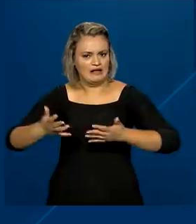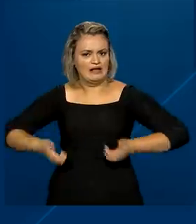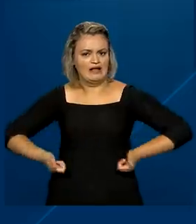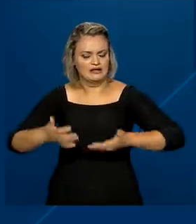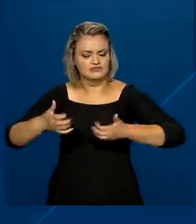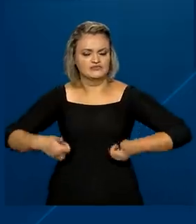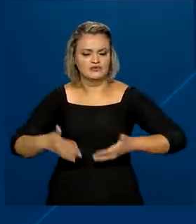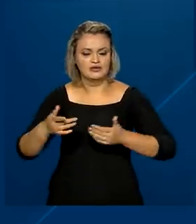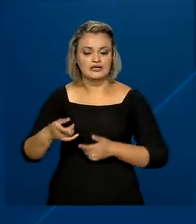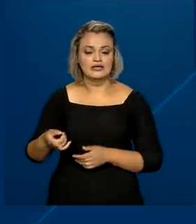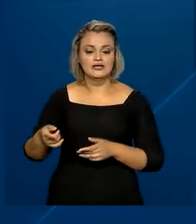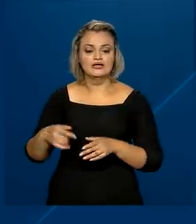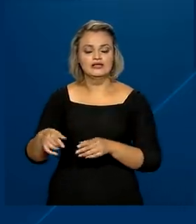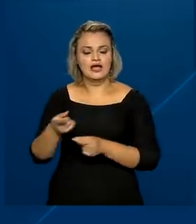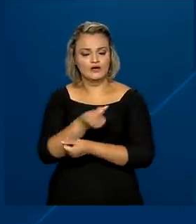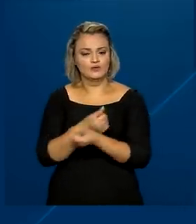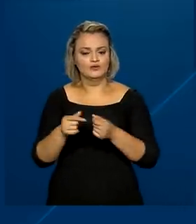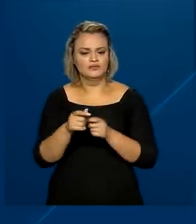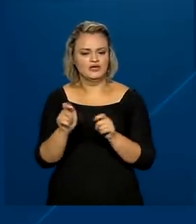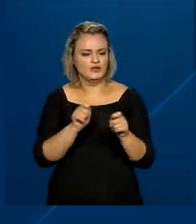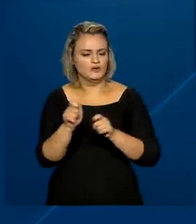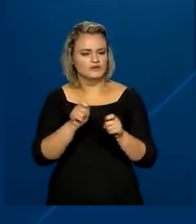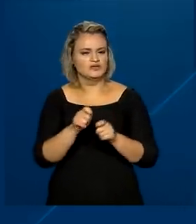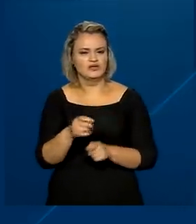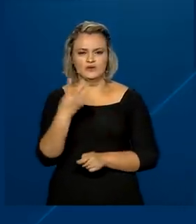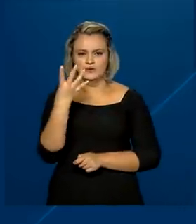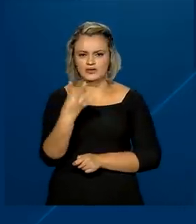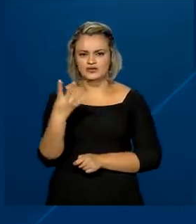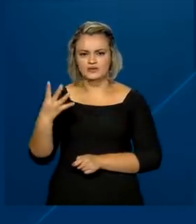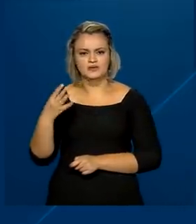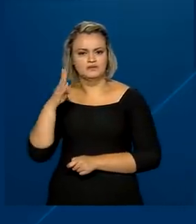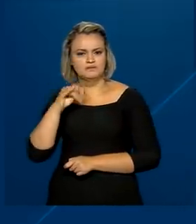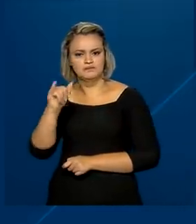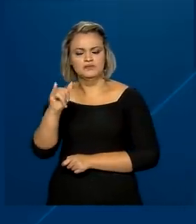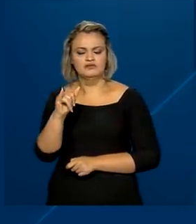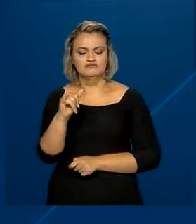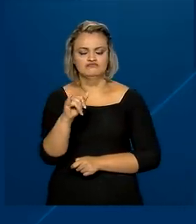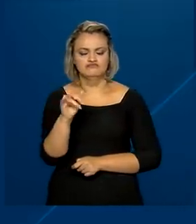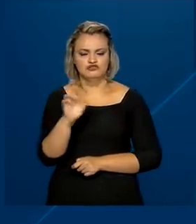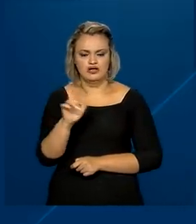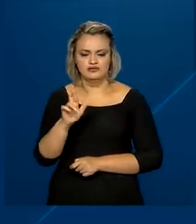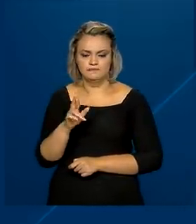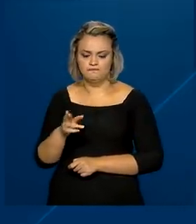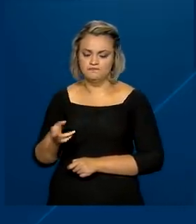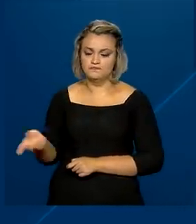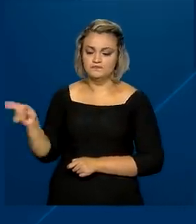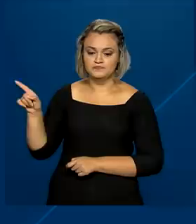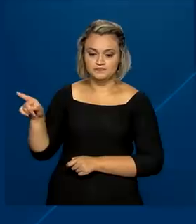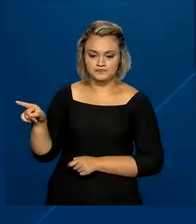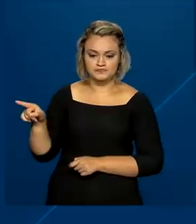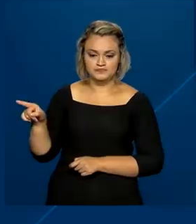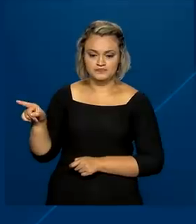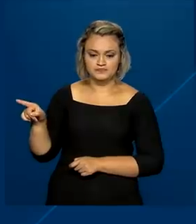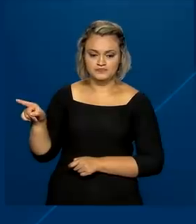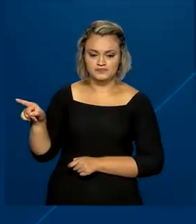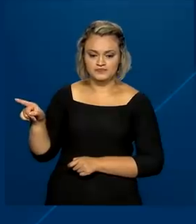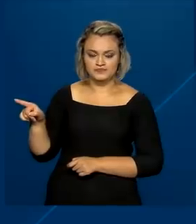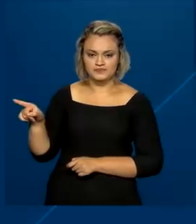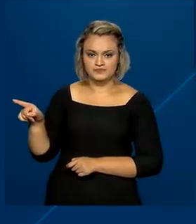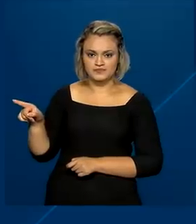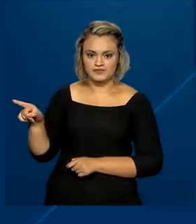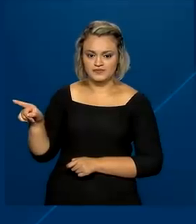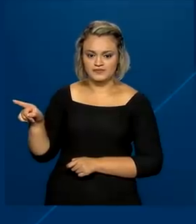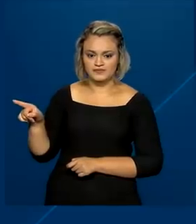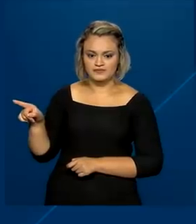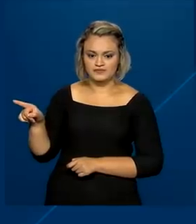governo e a economia gerada é de cerca de 44 bilhões e meio de reais. E em segundo, a correção do